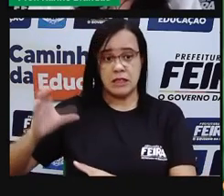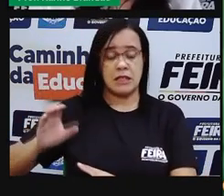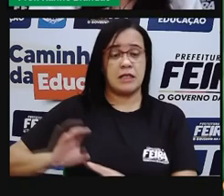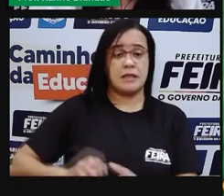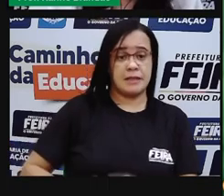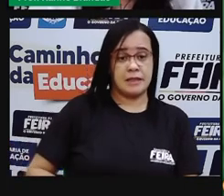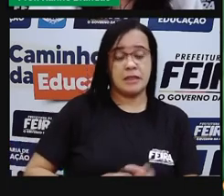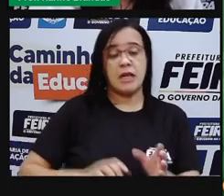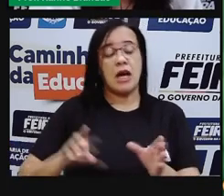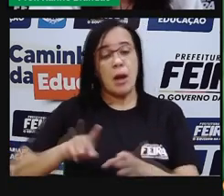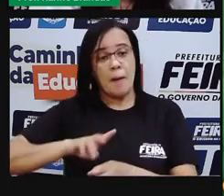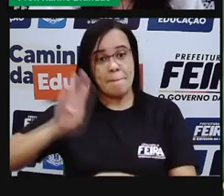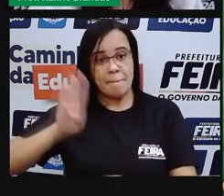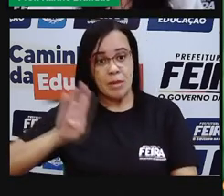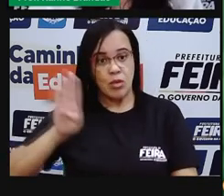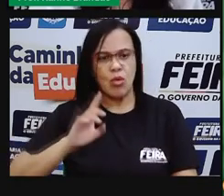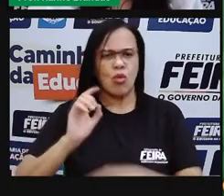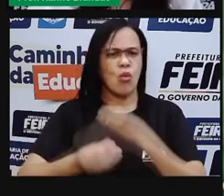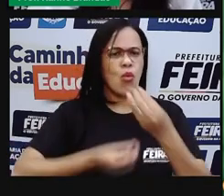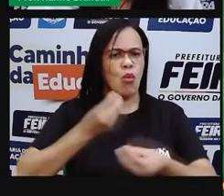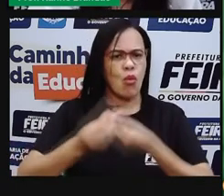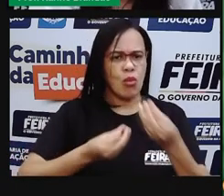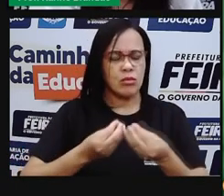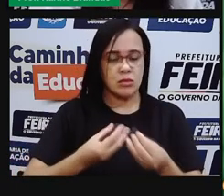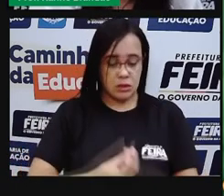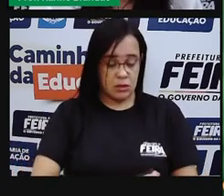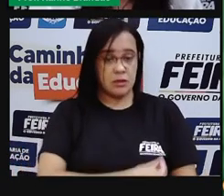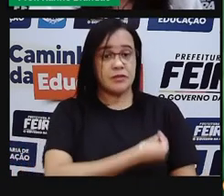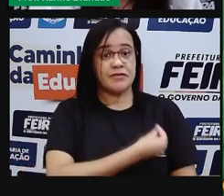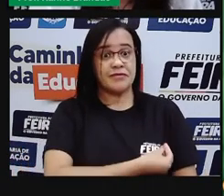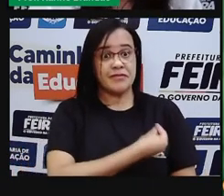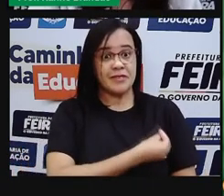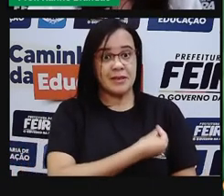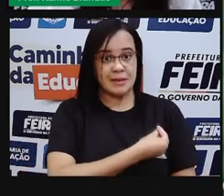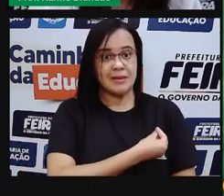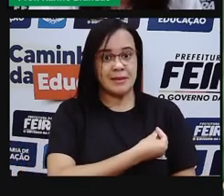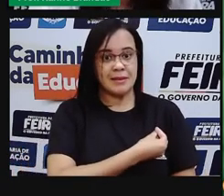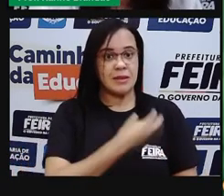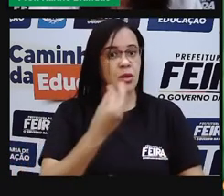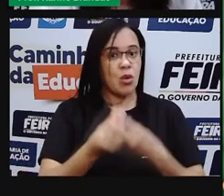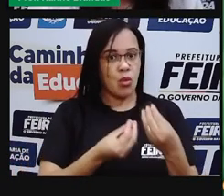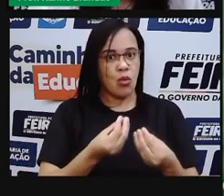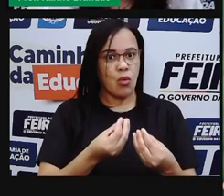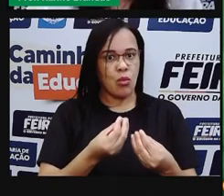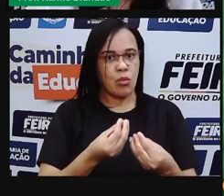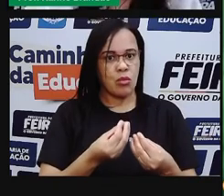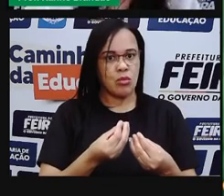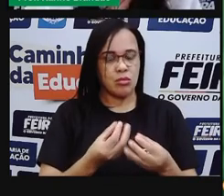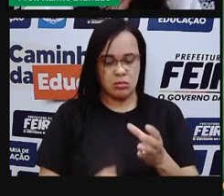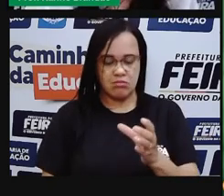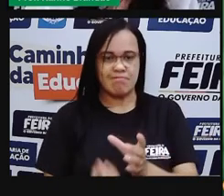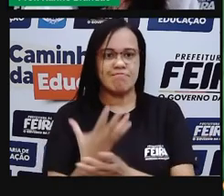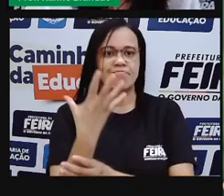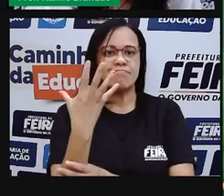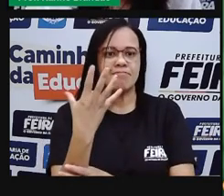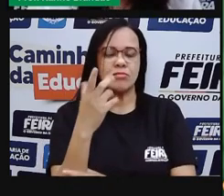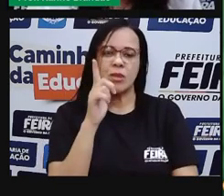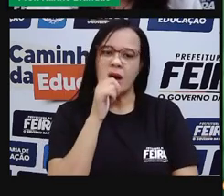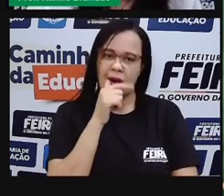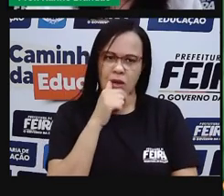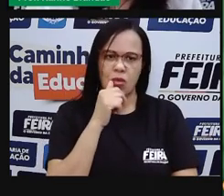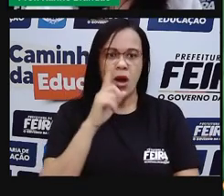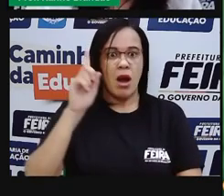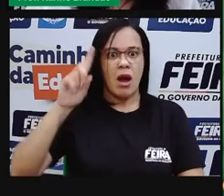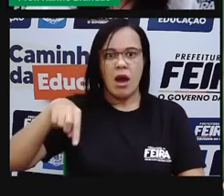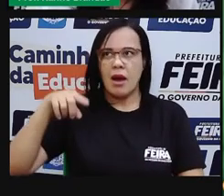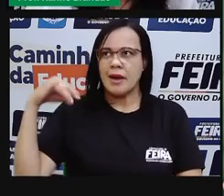compreende que a vida, né, os primeiros seres vivos, eles surgem na água. Então, a água é essencial